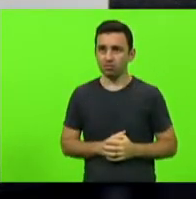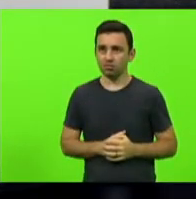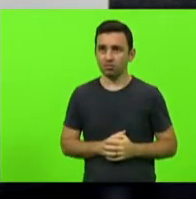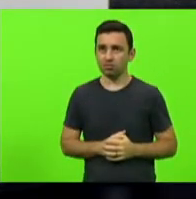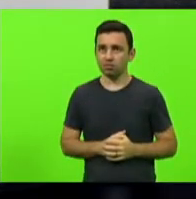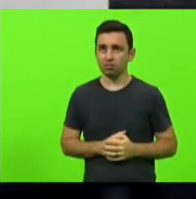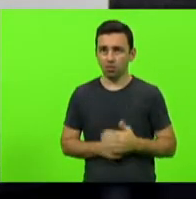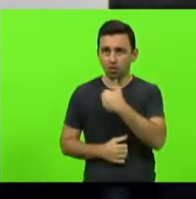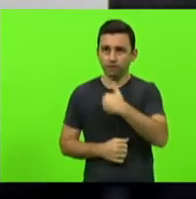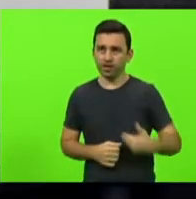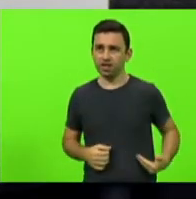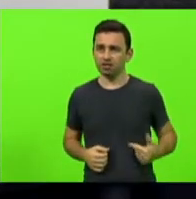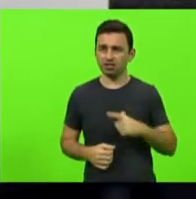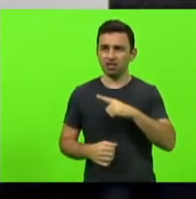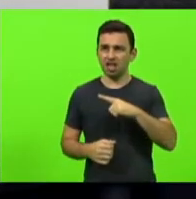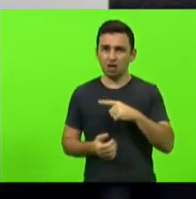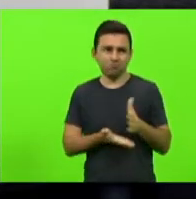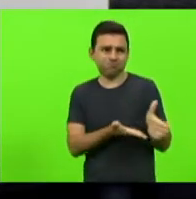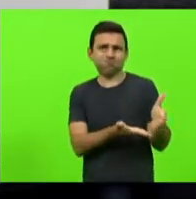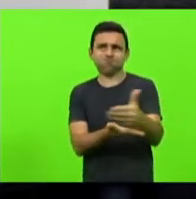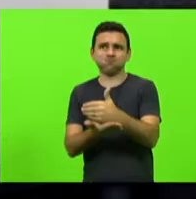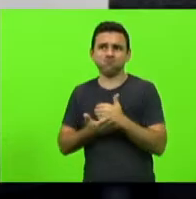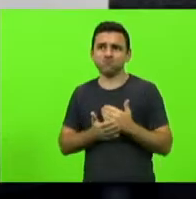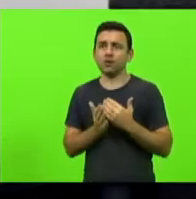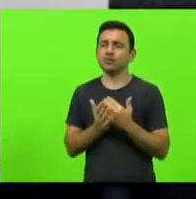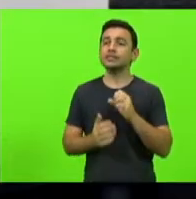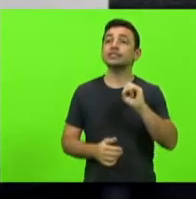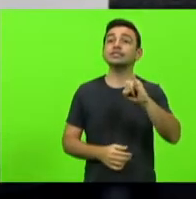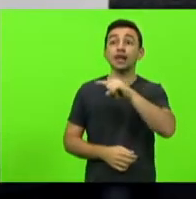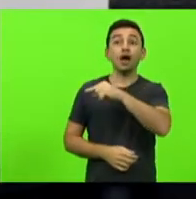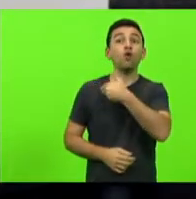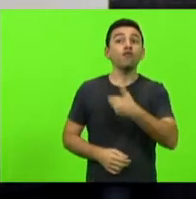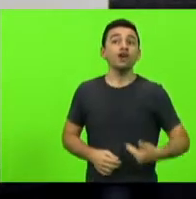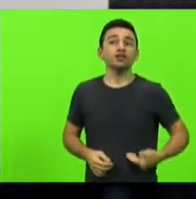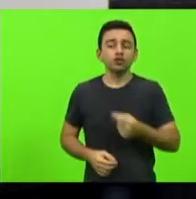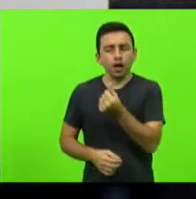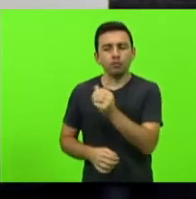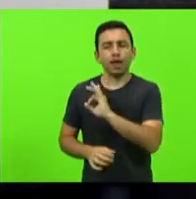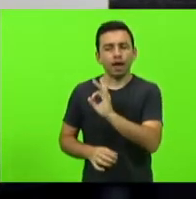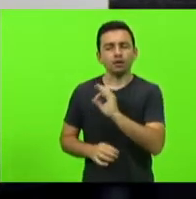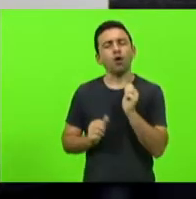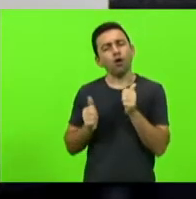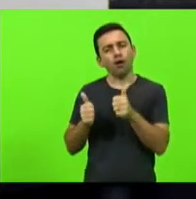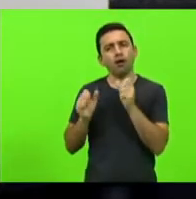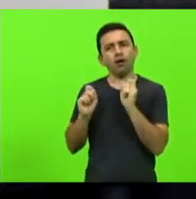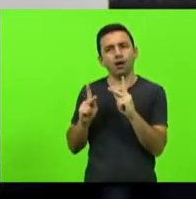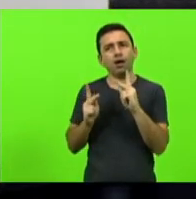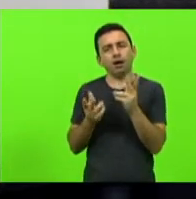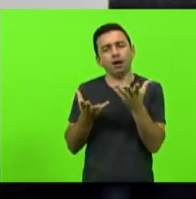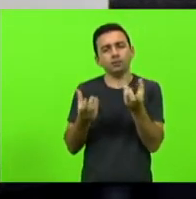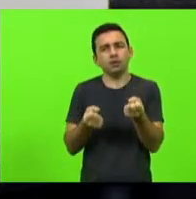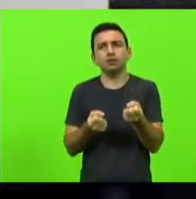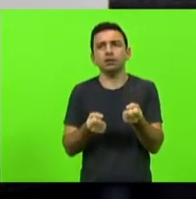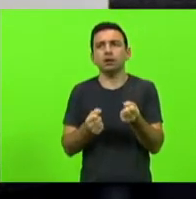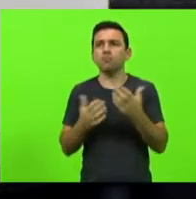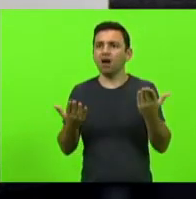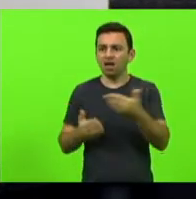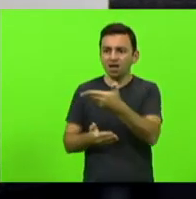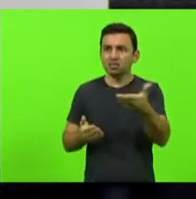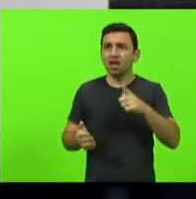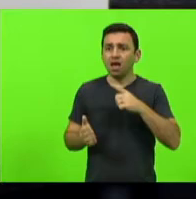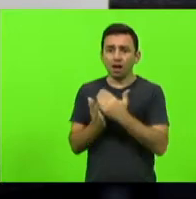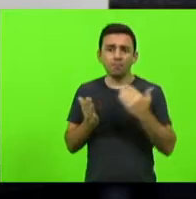governo que tem uma hiperarrecadação se o governo não tivesse dinheiro eu aceitaria mas o governo tem uma hiperarrecadação